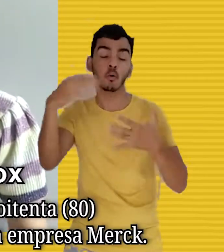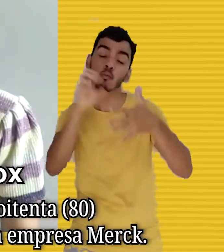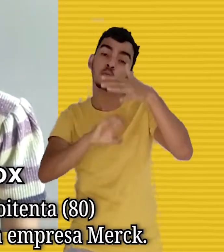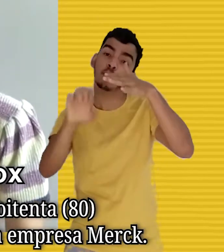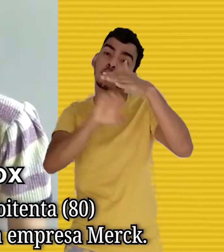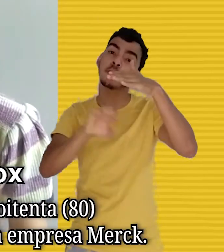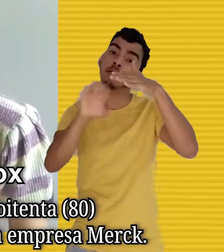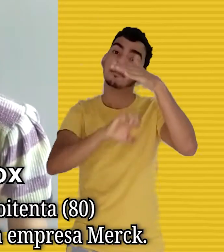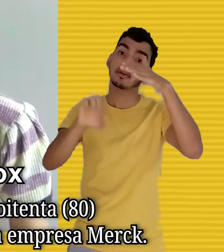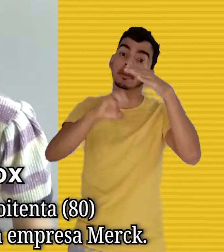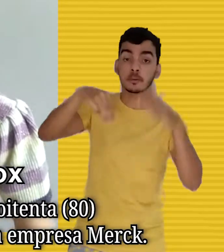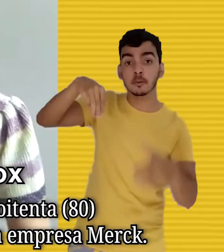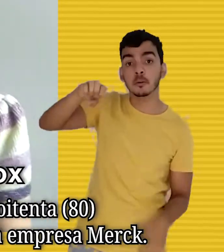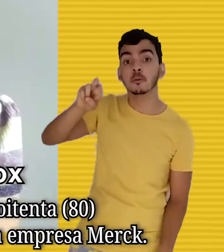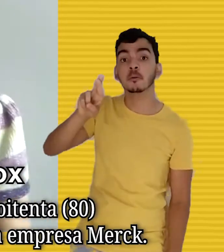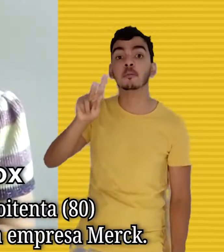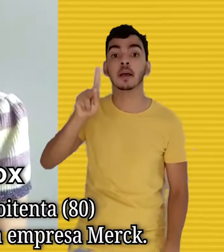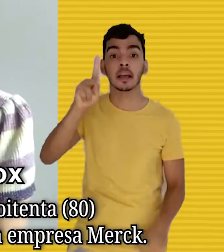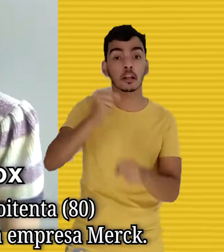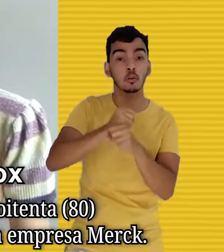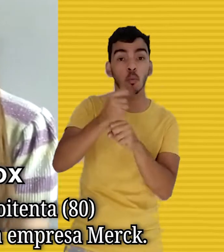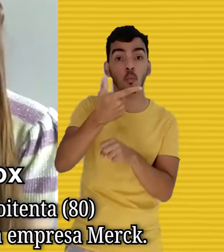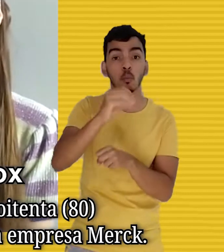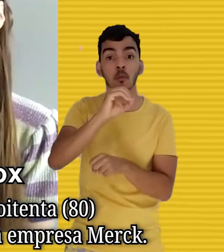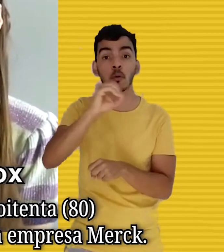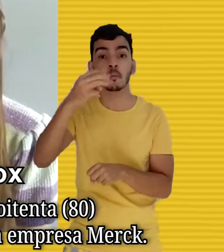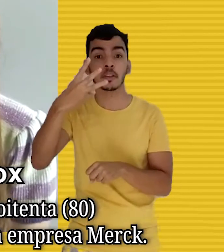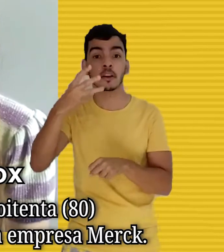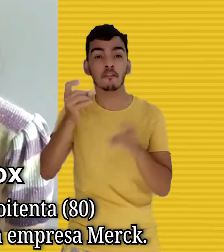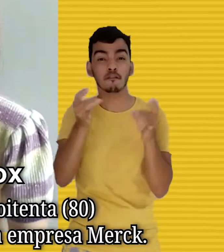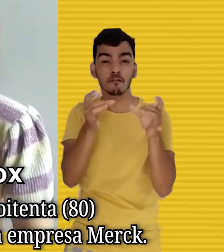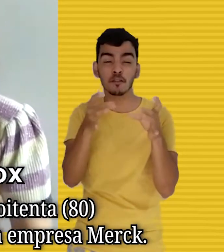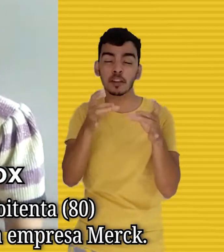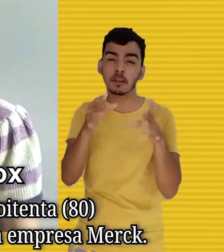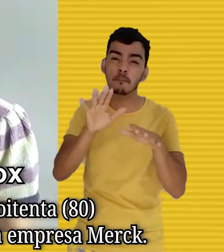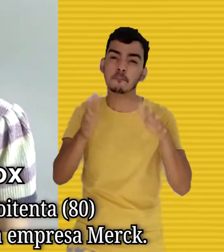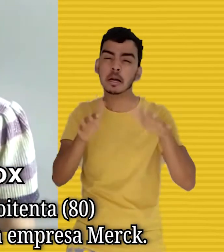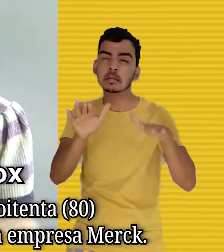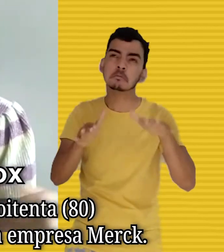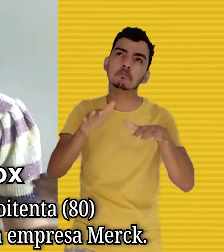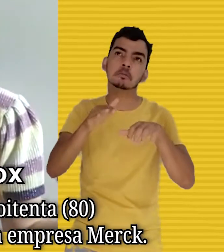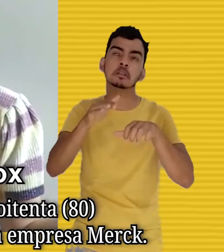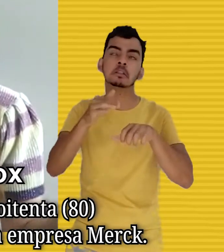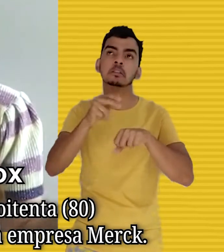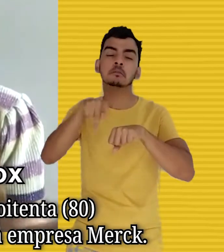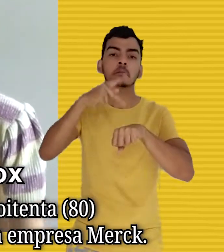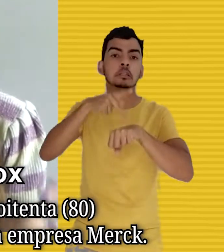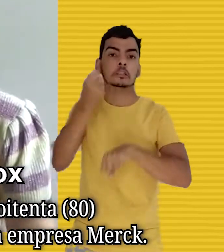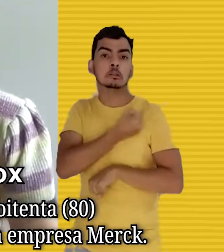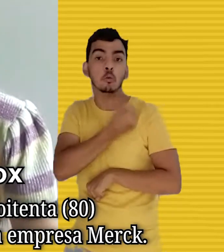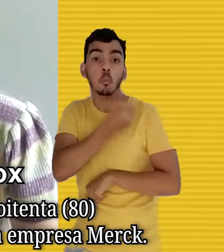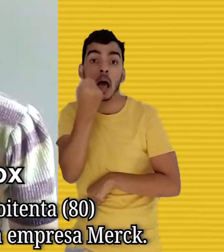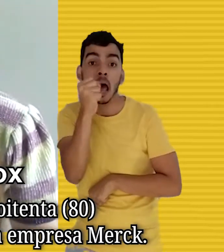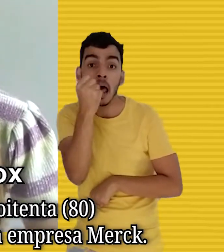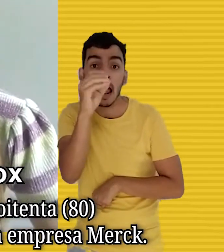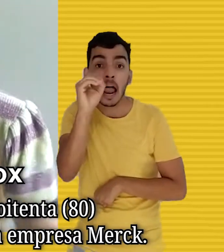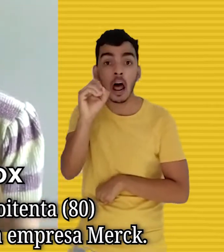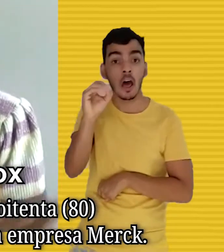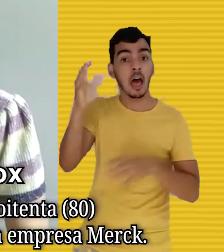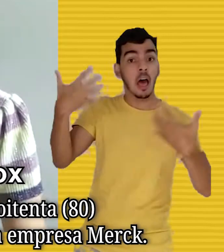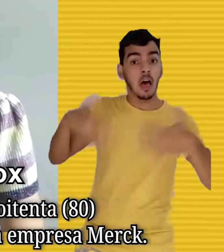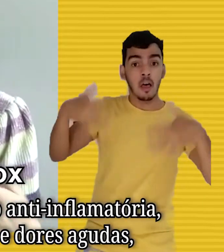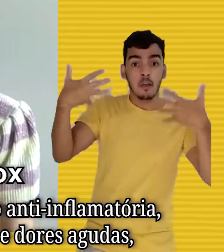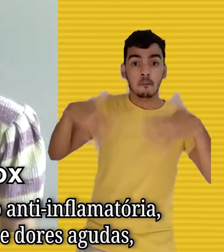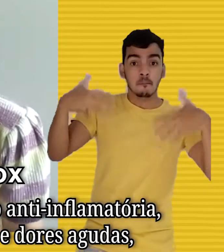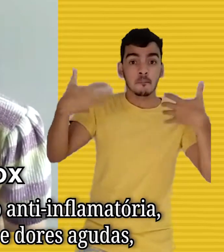foi comercializado em mais de 80 países. E em 2003 foi o medicamento mais lucrativo da